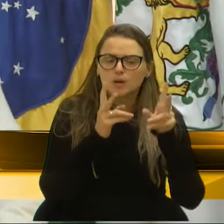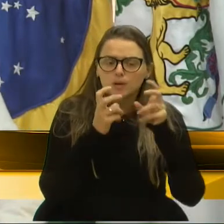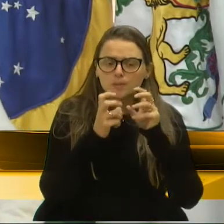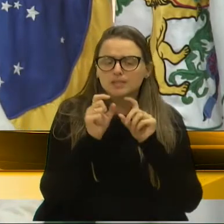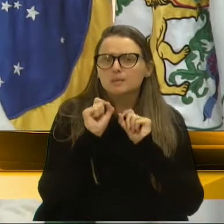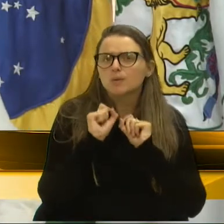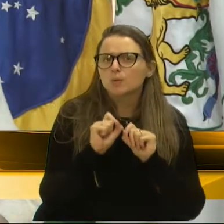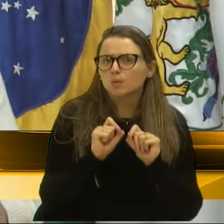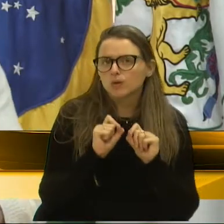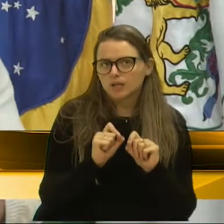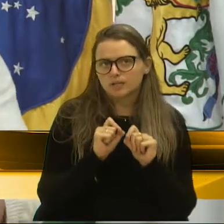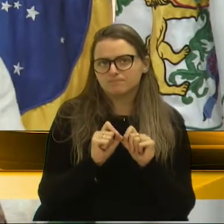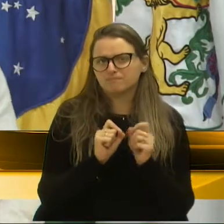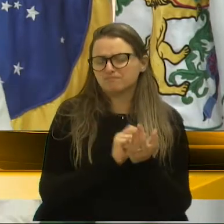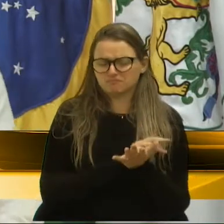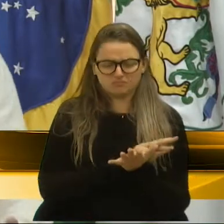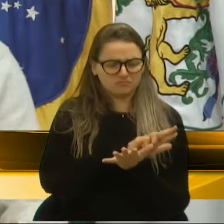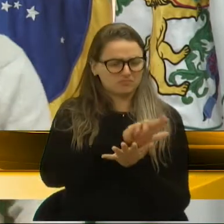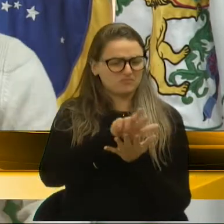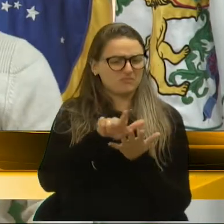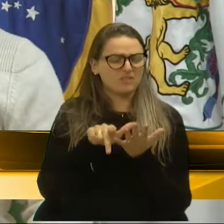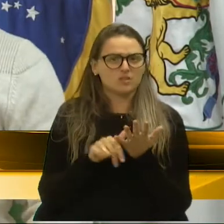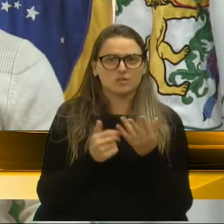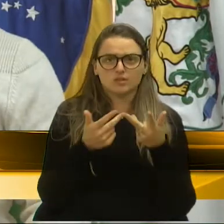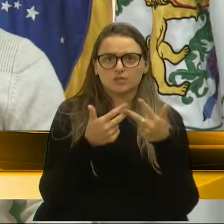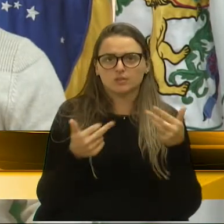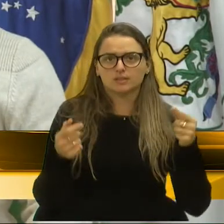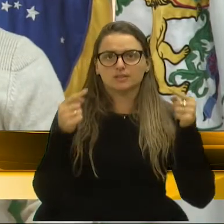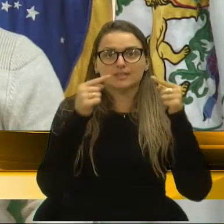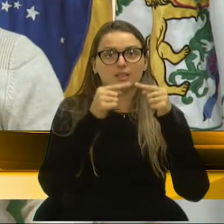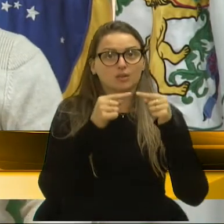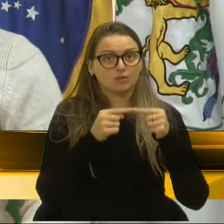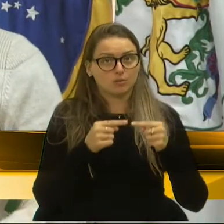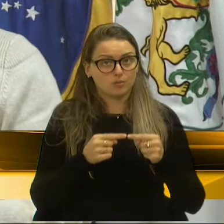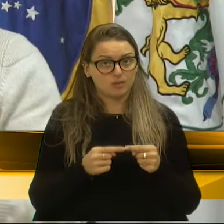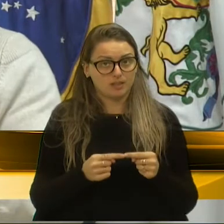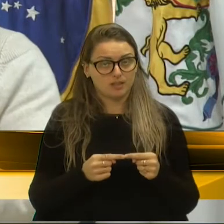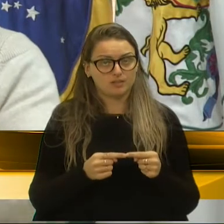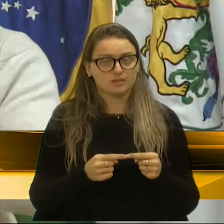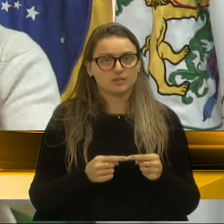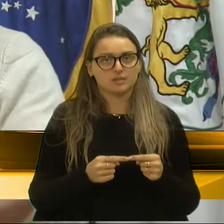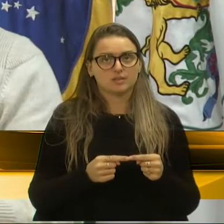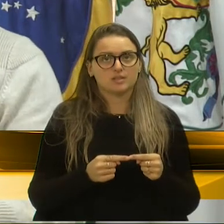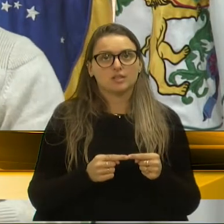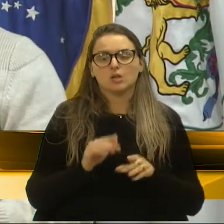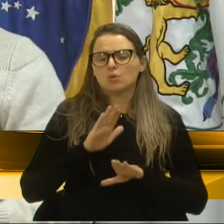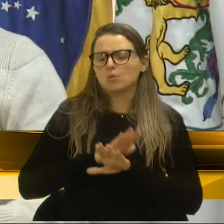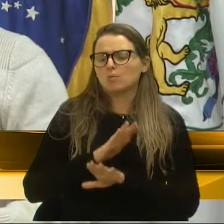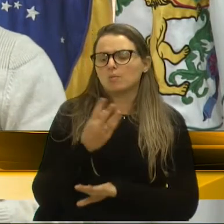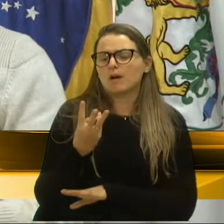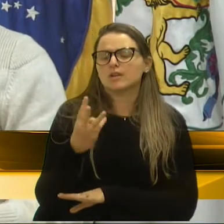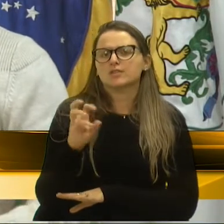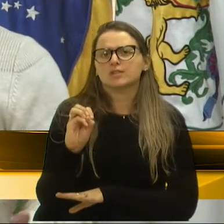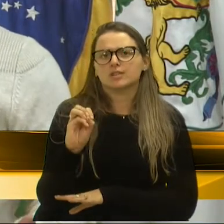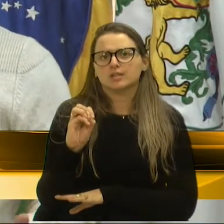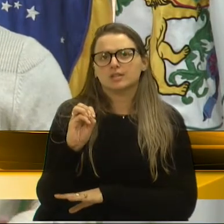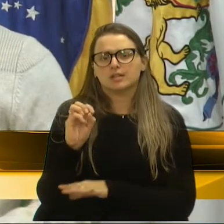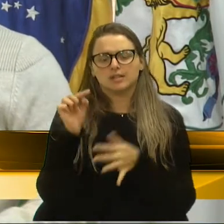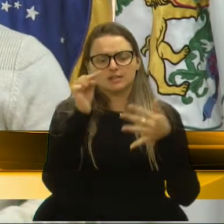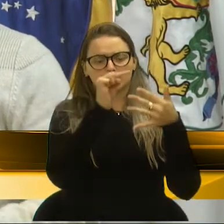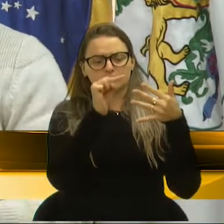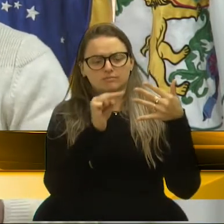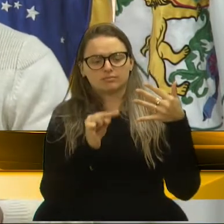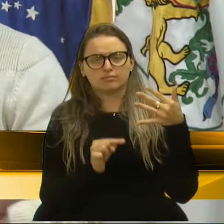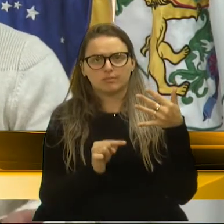várias pertinências, e com mais de 30 pertinências,